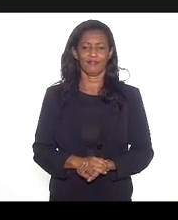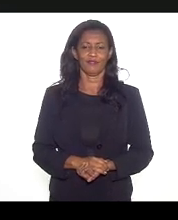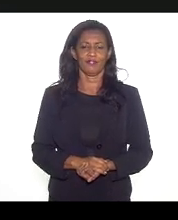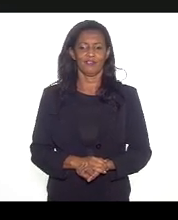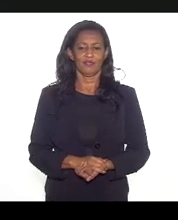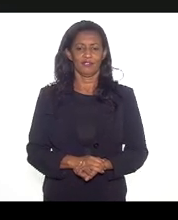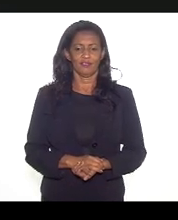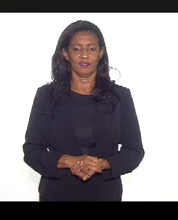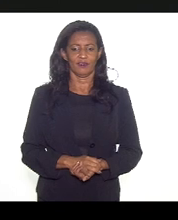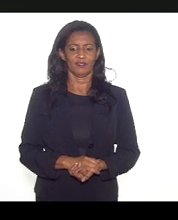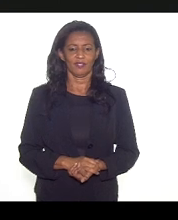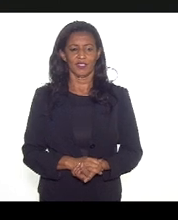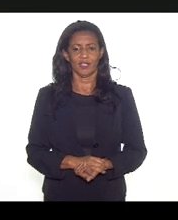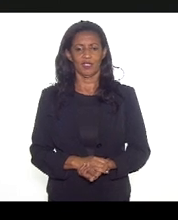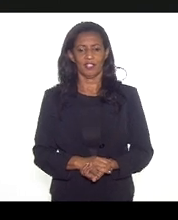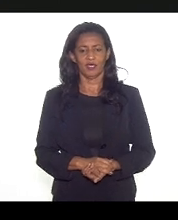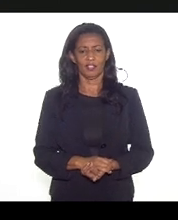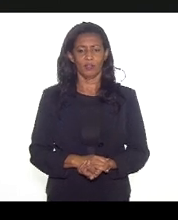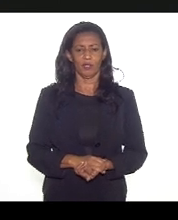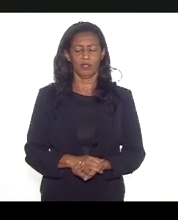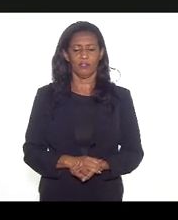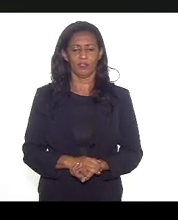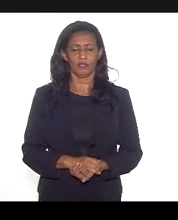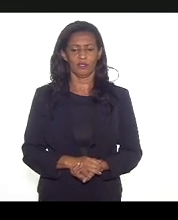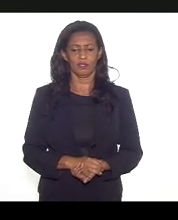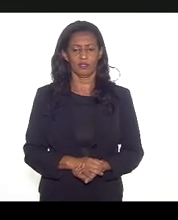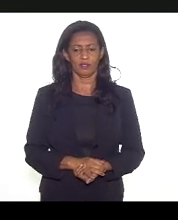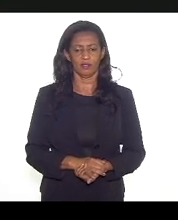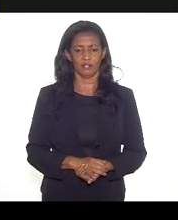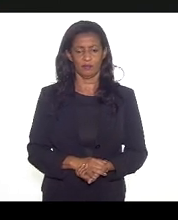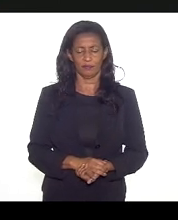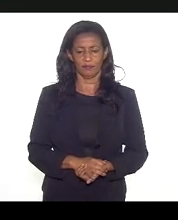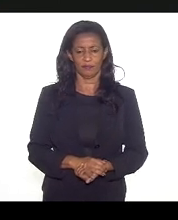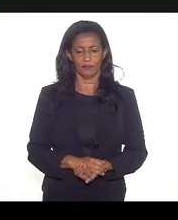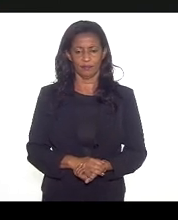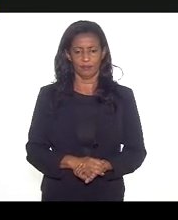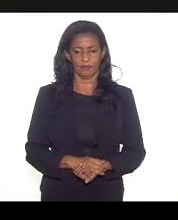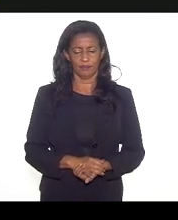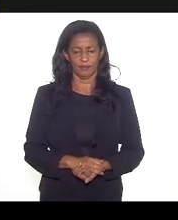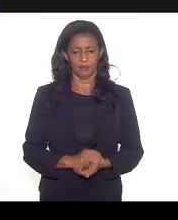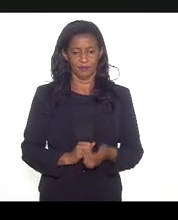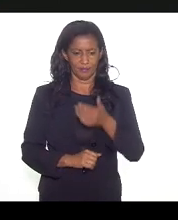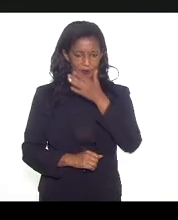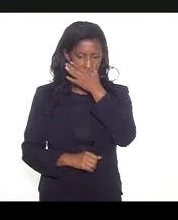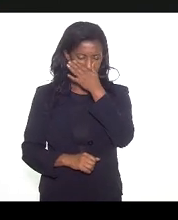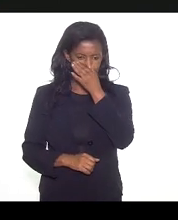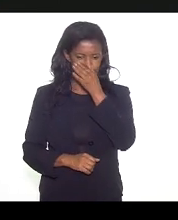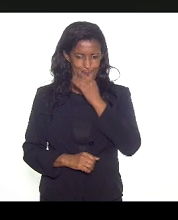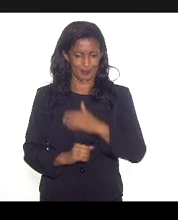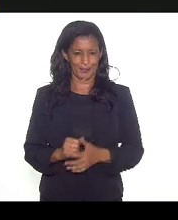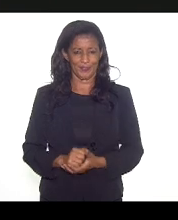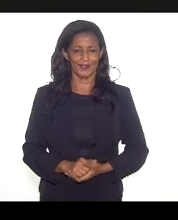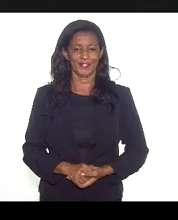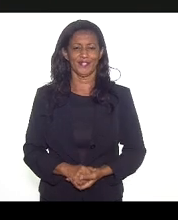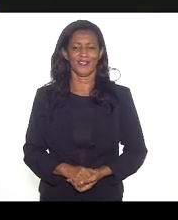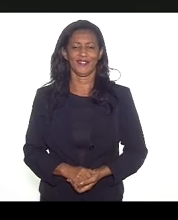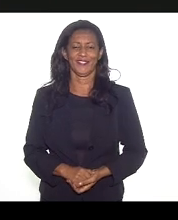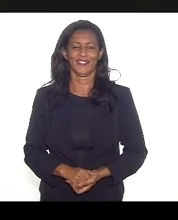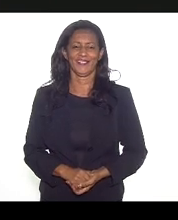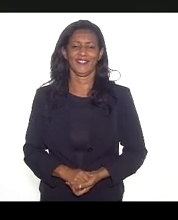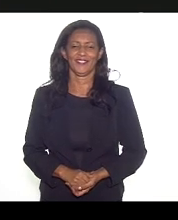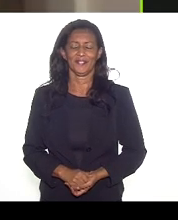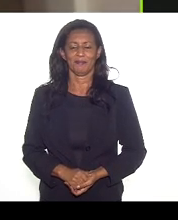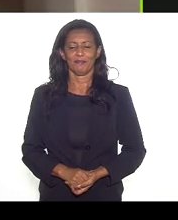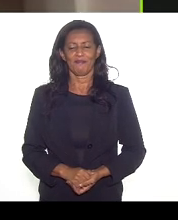Cinco minutos, Mauro, para fechar. rápido, é. Eu, às vezes, quando preciso estar com o som fechado, estou aberto, às vezes, não preciso estar com o som aberto, eu estou